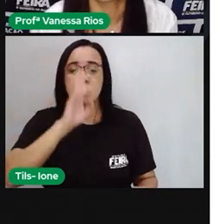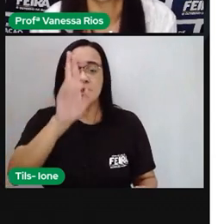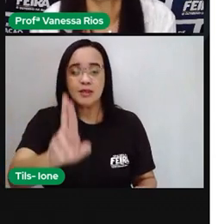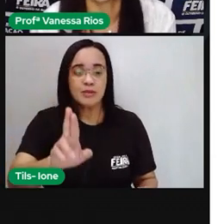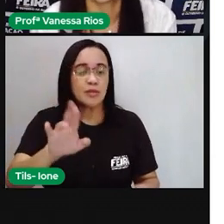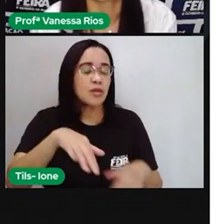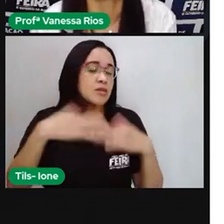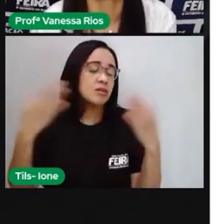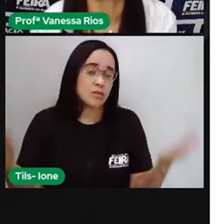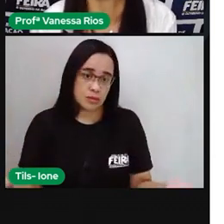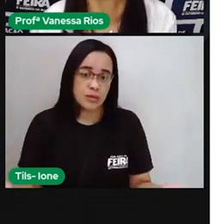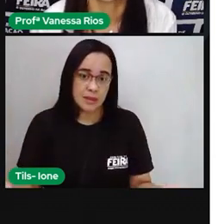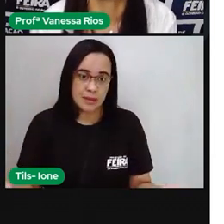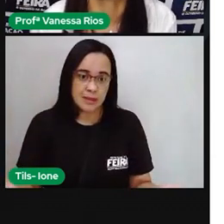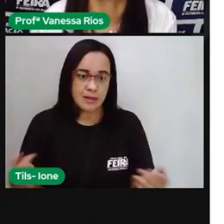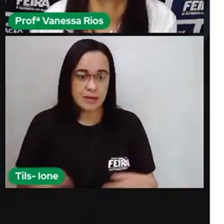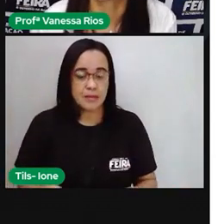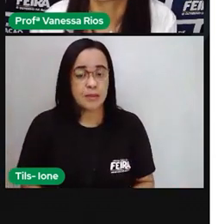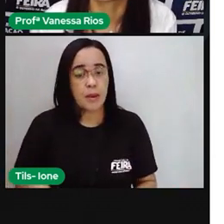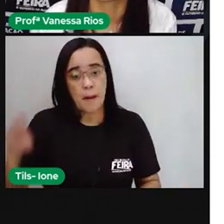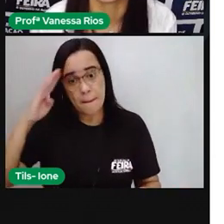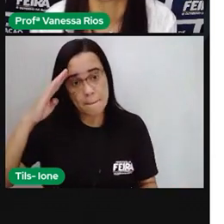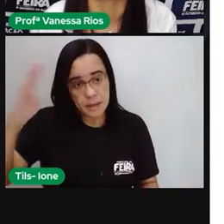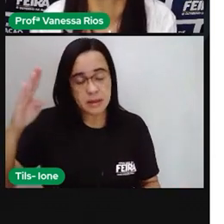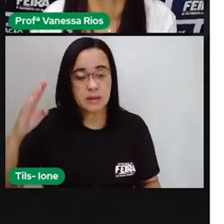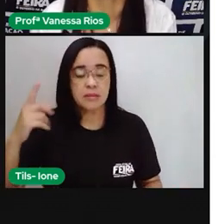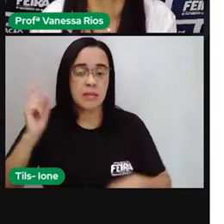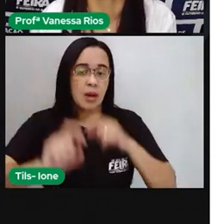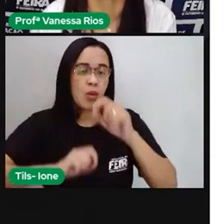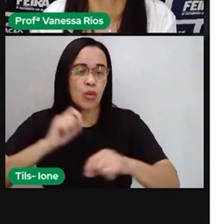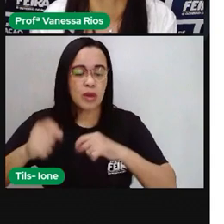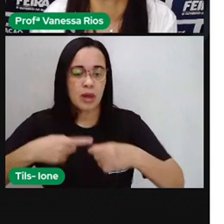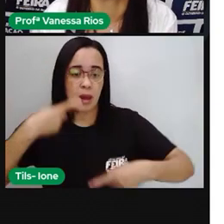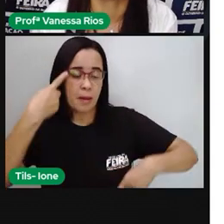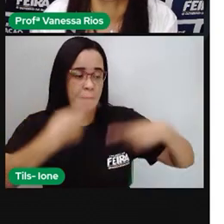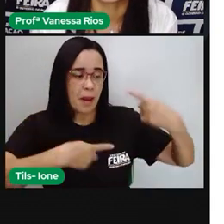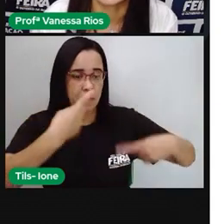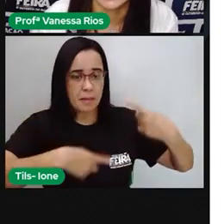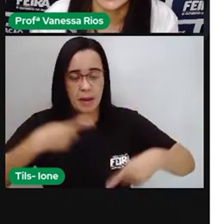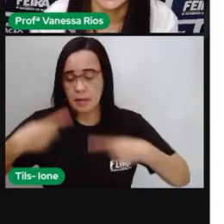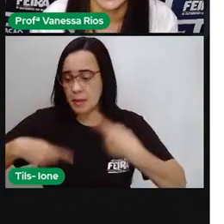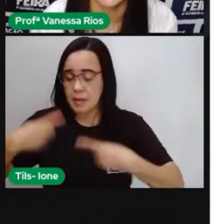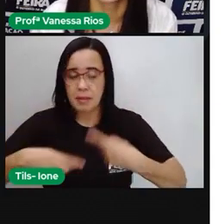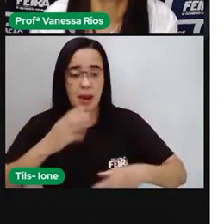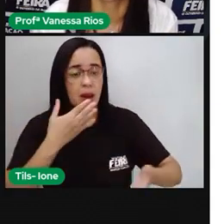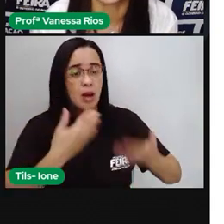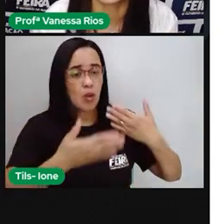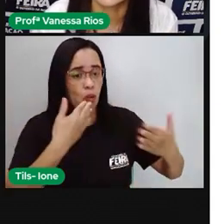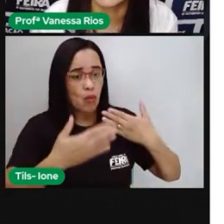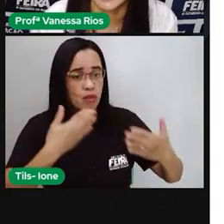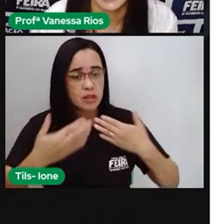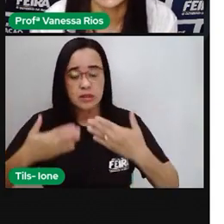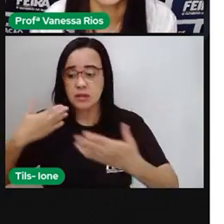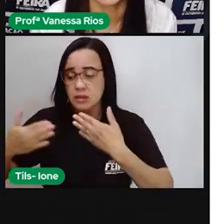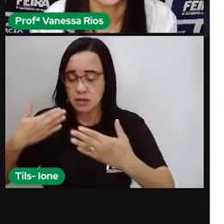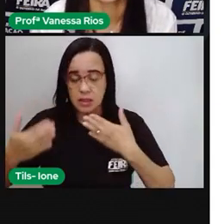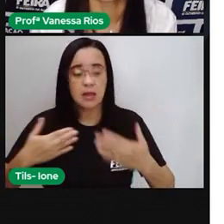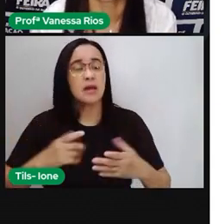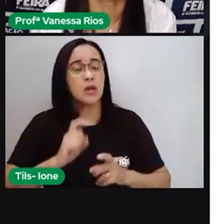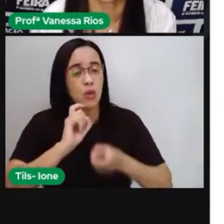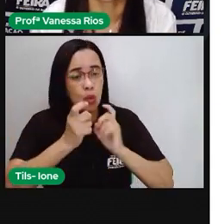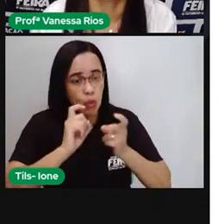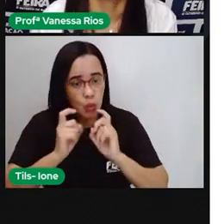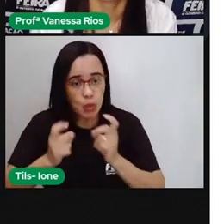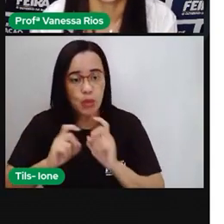Mas a intenção é a gente levantar a discussão e fazer com que os nossos pensamentos, né? Aconteçam em relação à